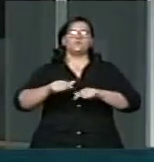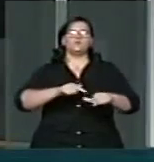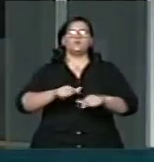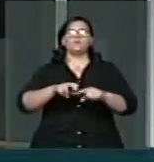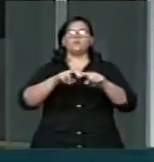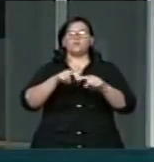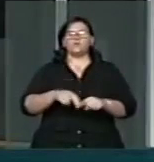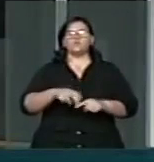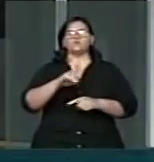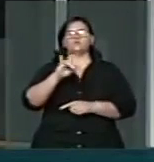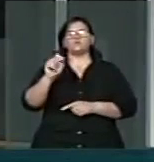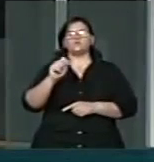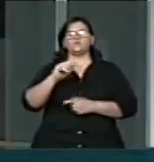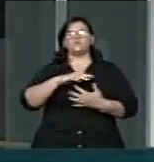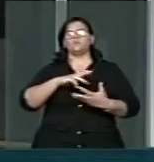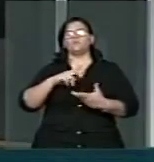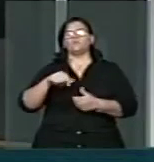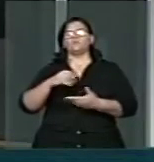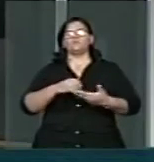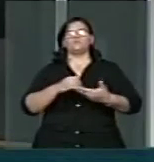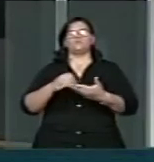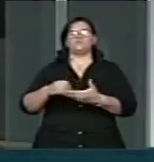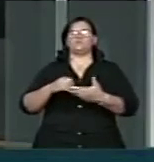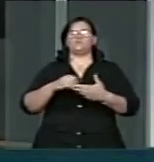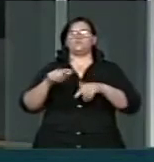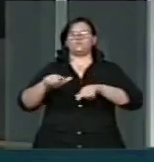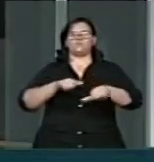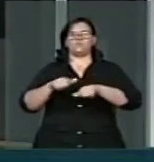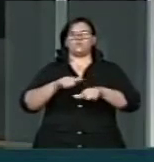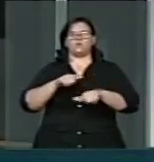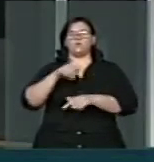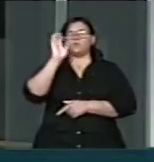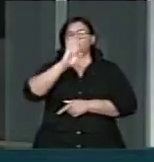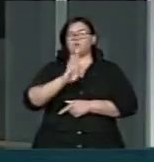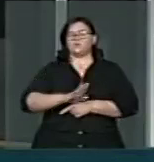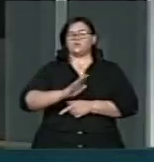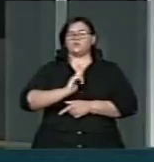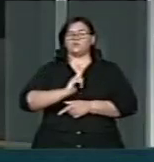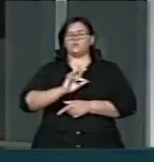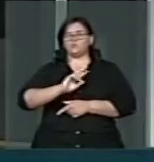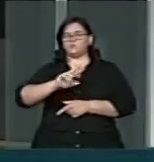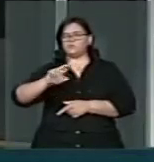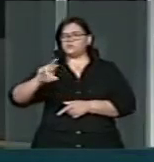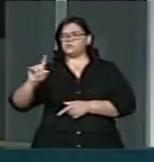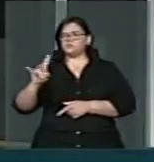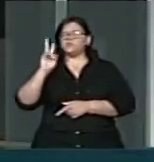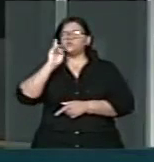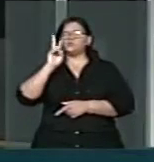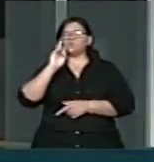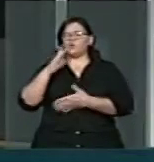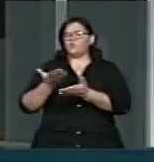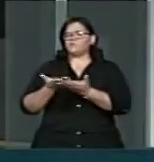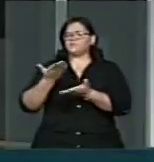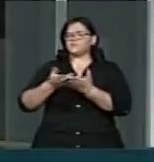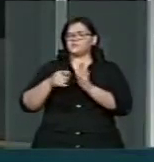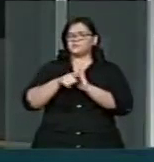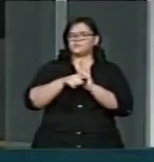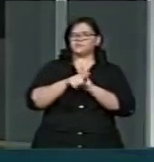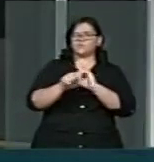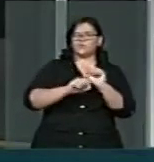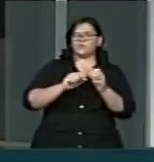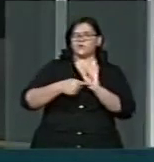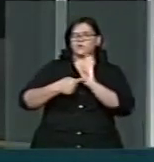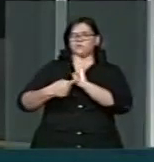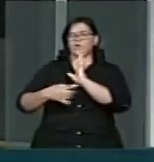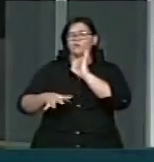assim, o Dia Mundial do Trabalho. No Brasil, levantamentos historiográficos apontam que, já